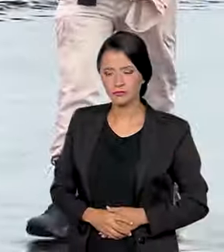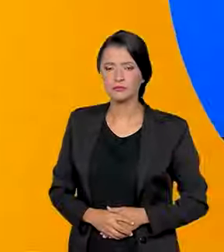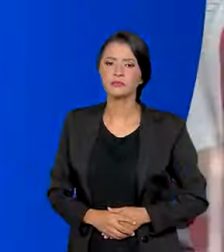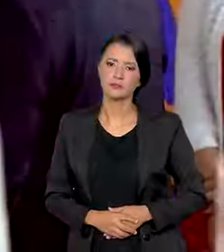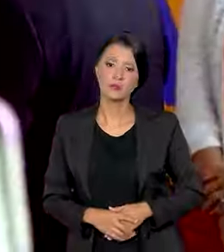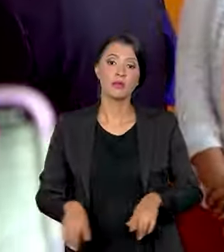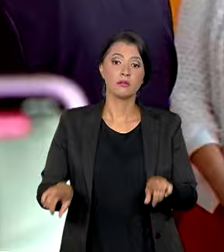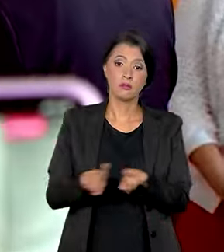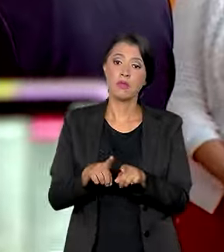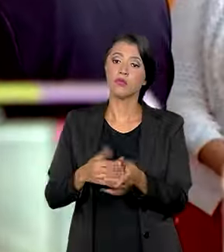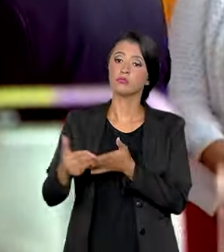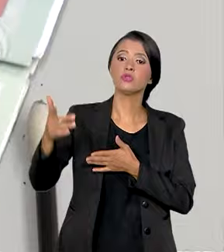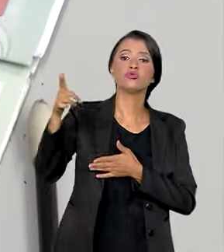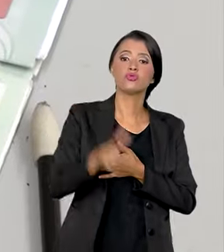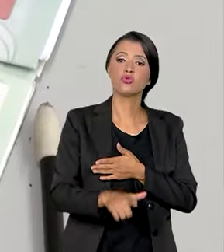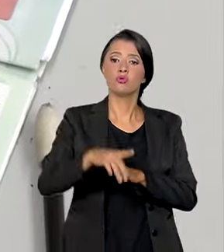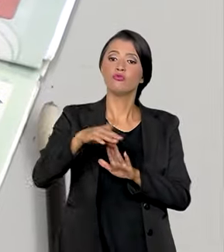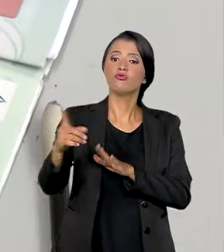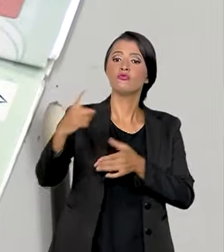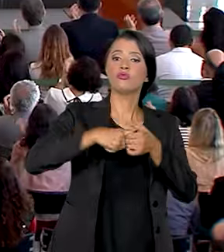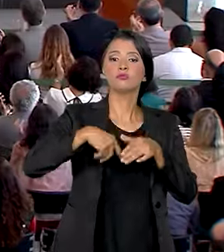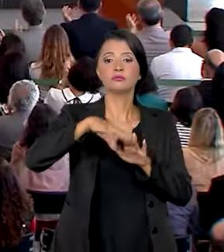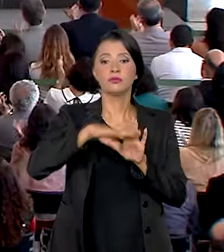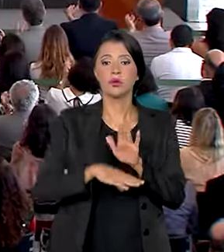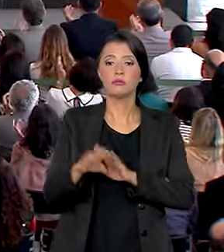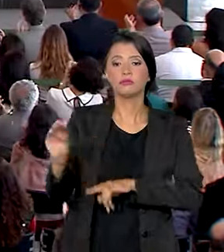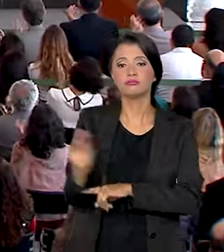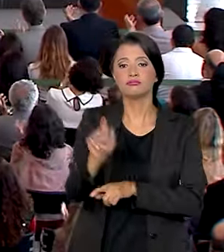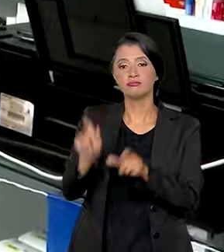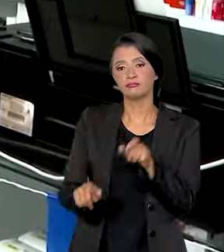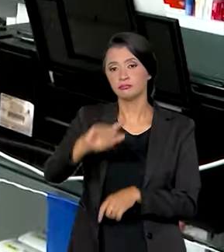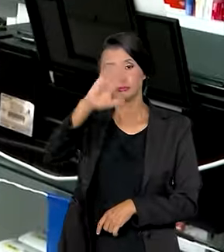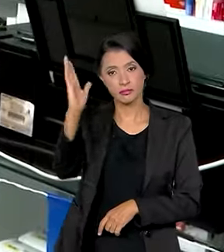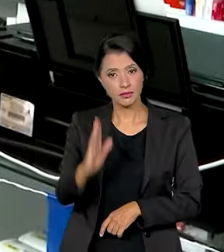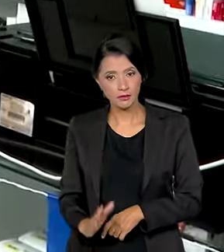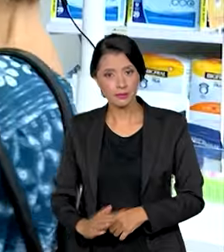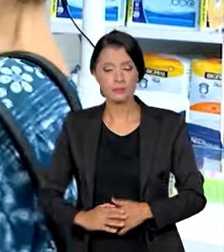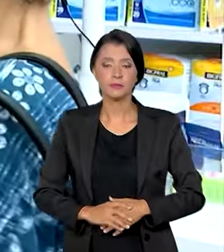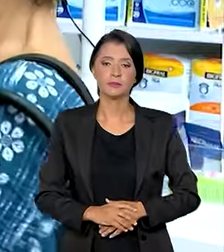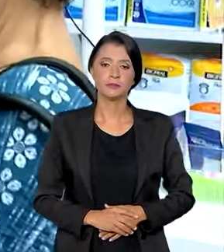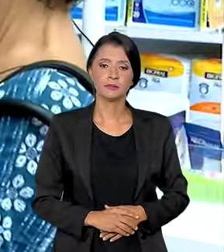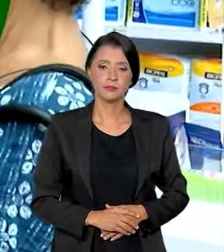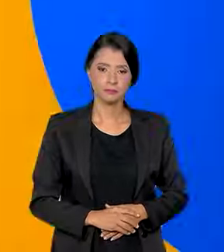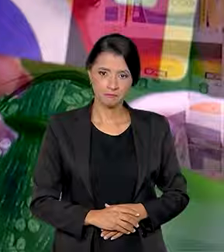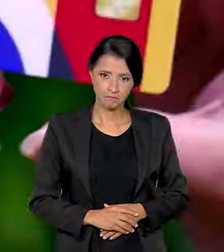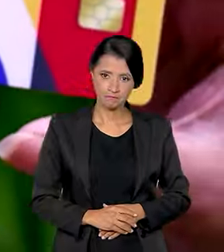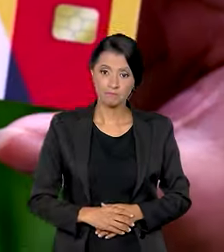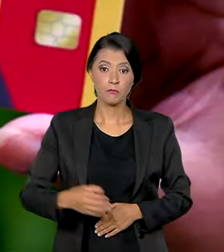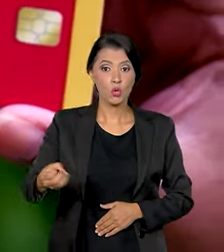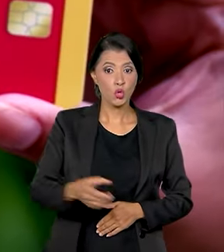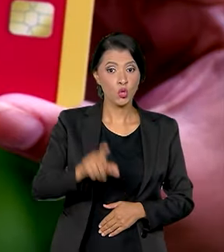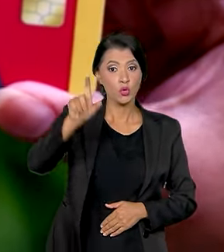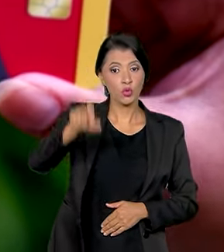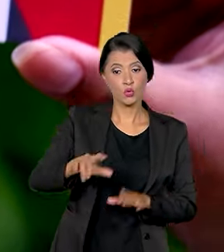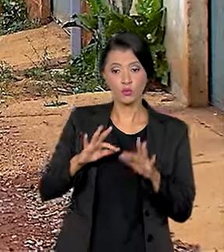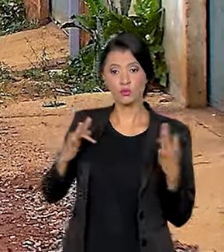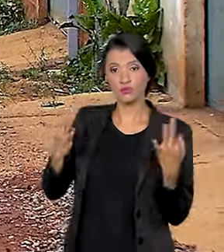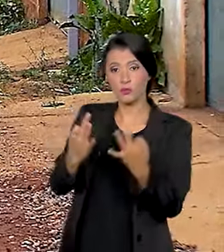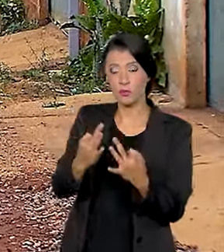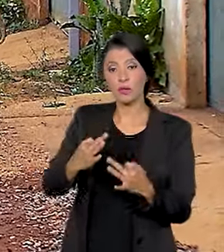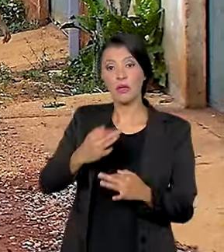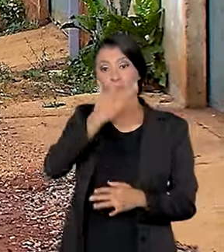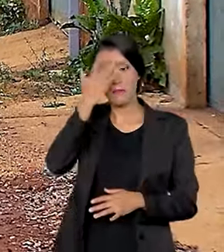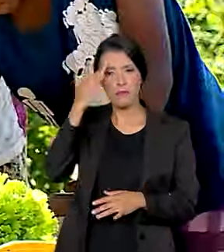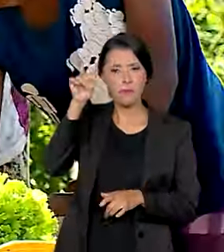E do recomeço de programas para cuidar dos brasileiros. Novo Bolsa Família